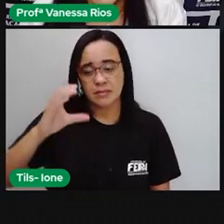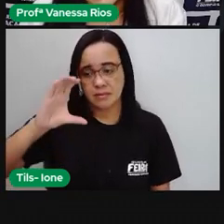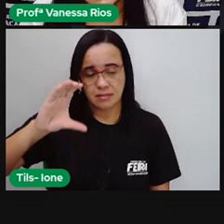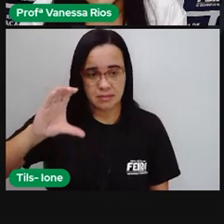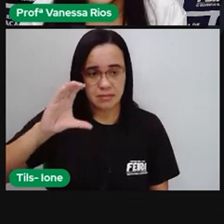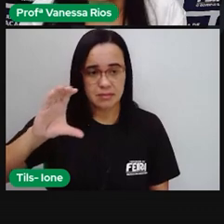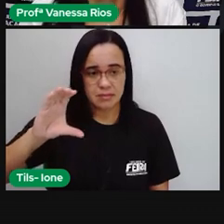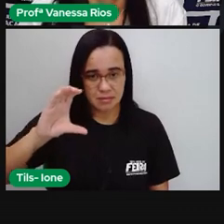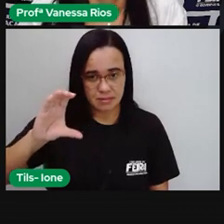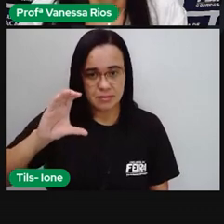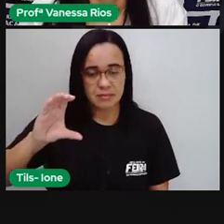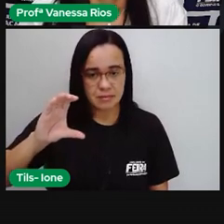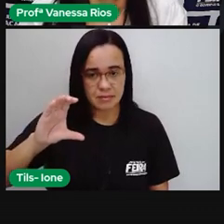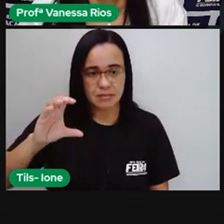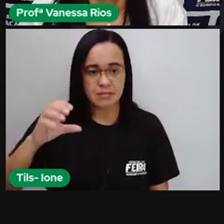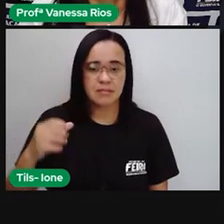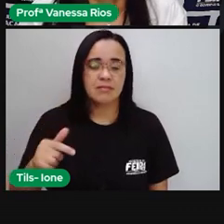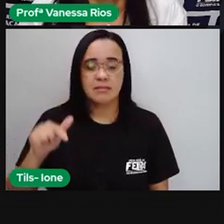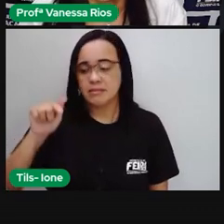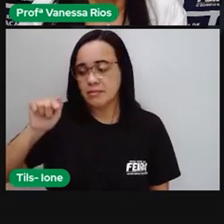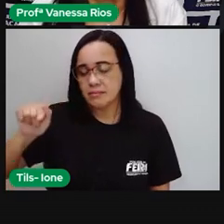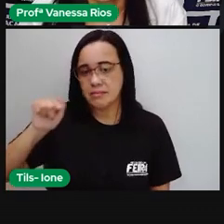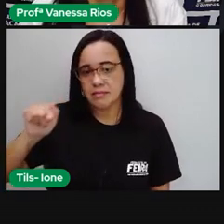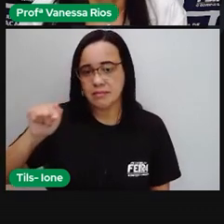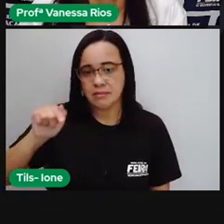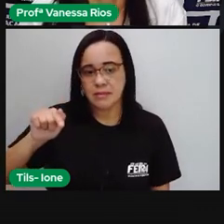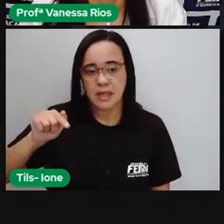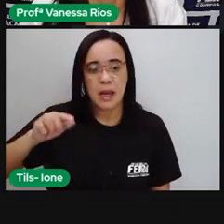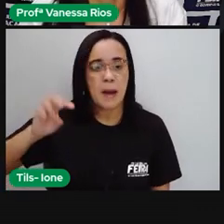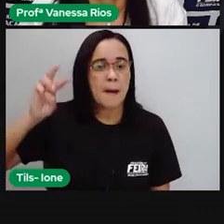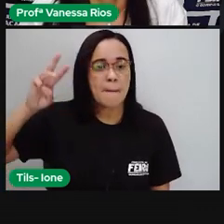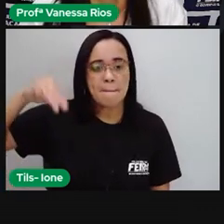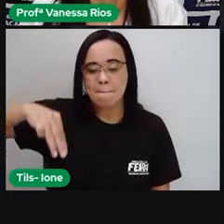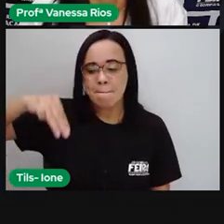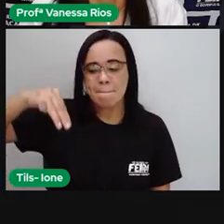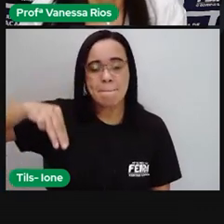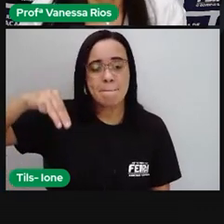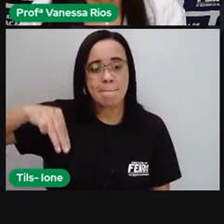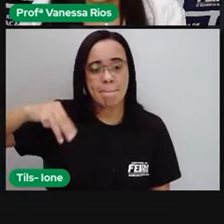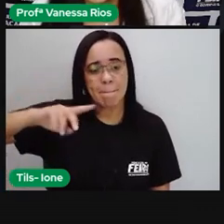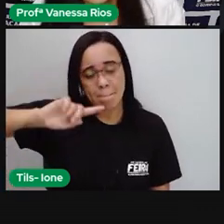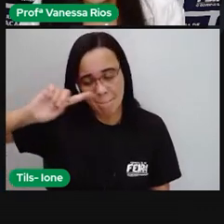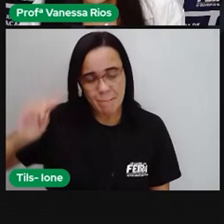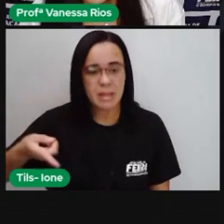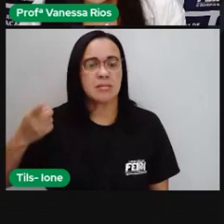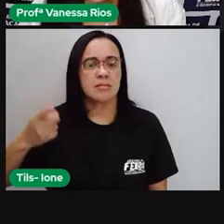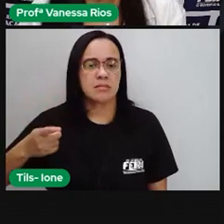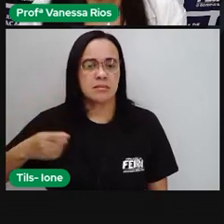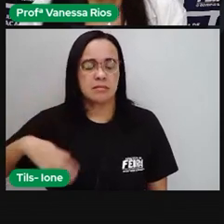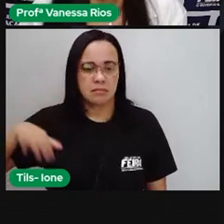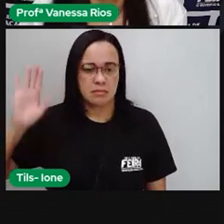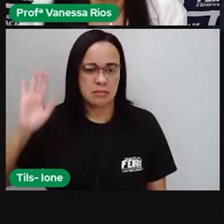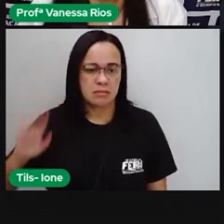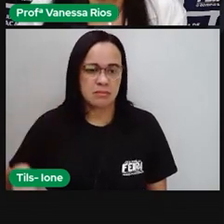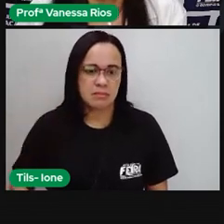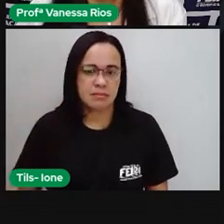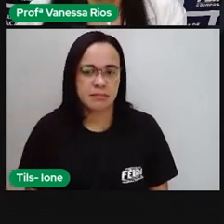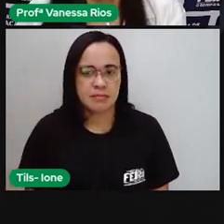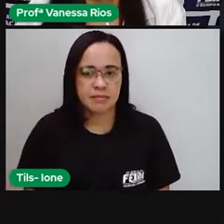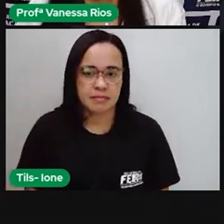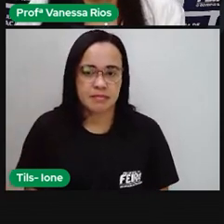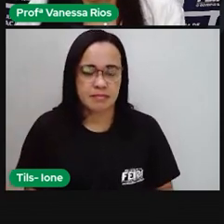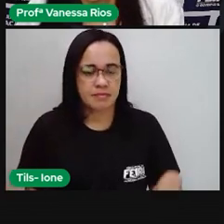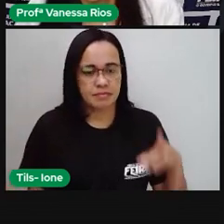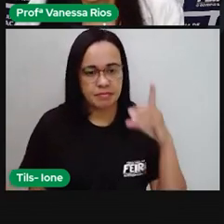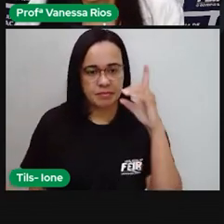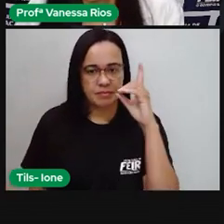centésimos. E o sétimo, né? Está posicionado como milésimos. Então, gente vê aqui, ó,